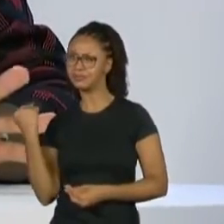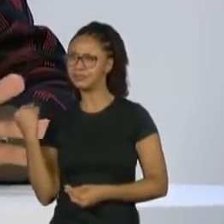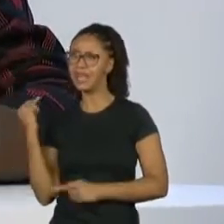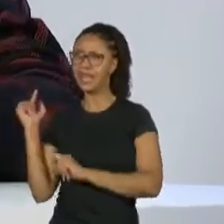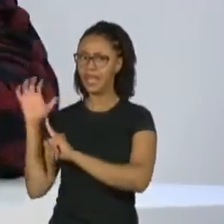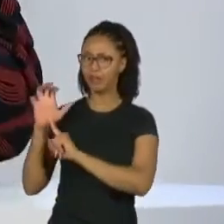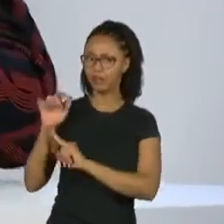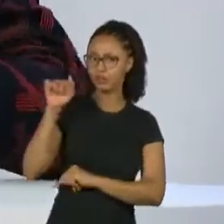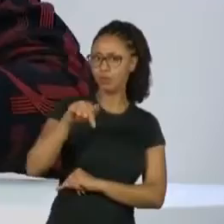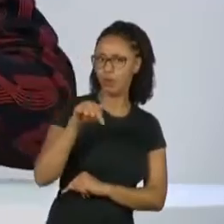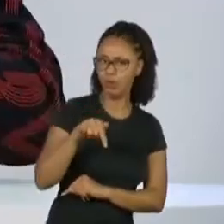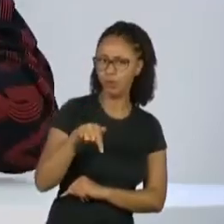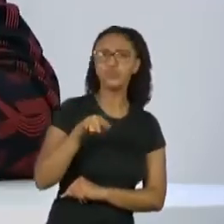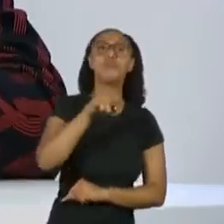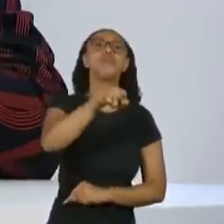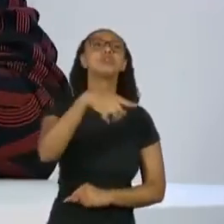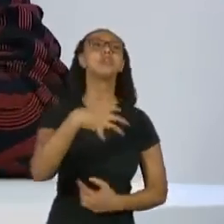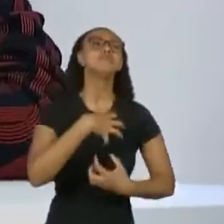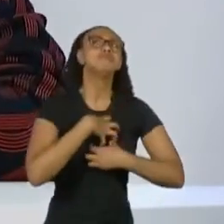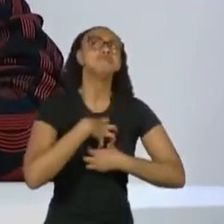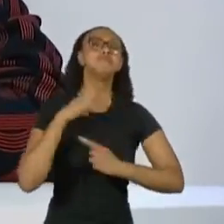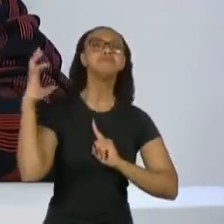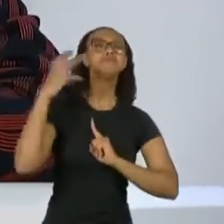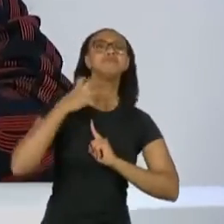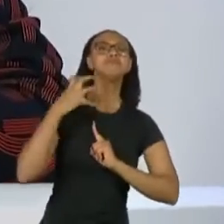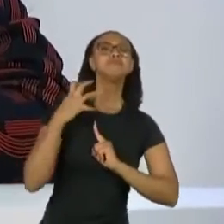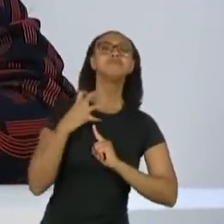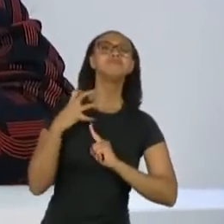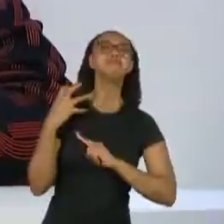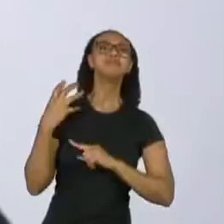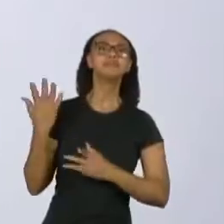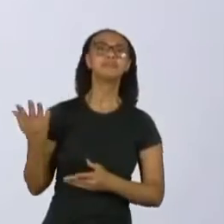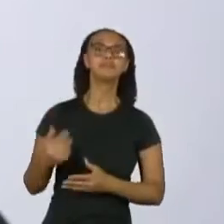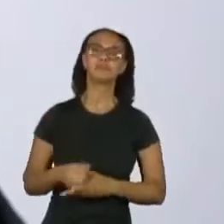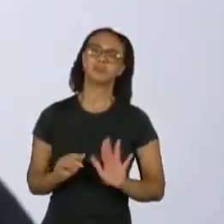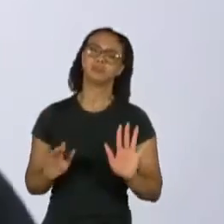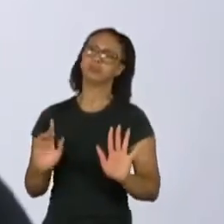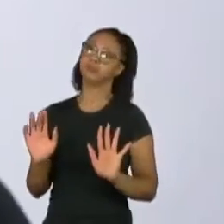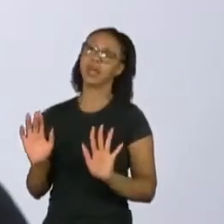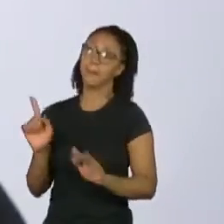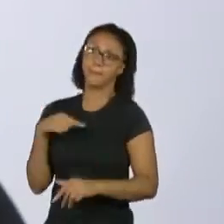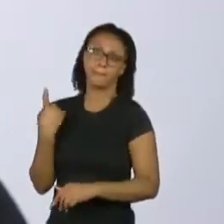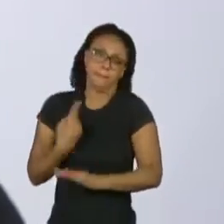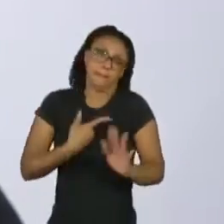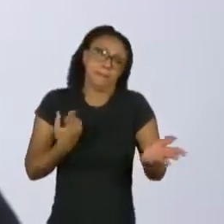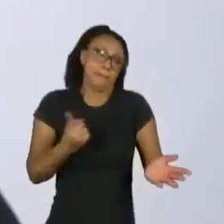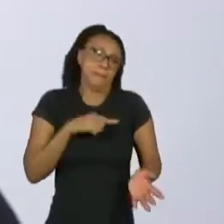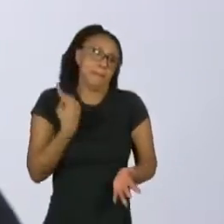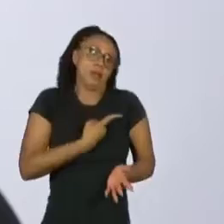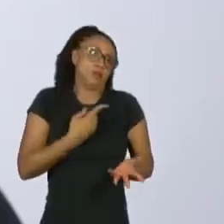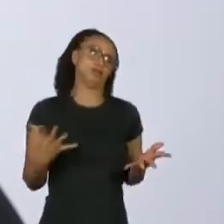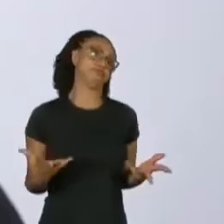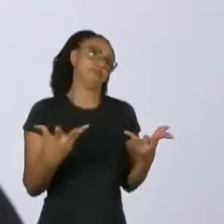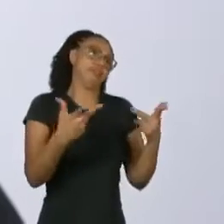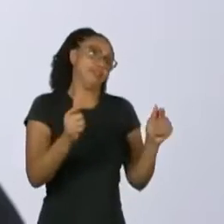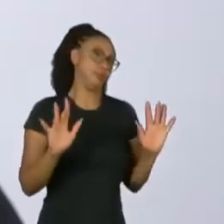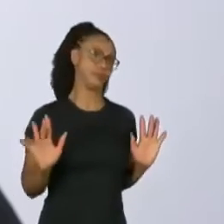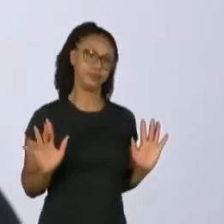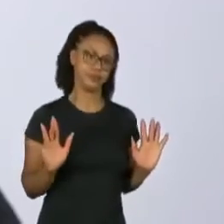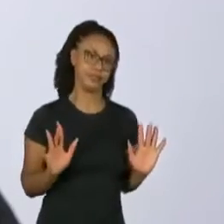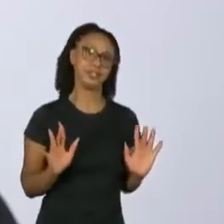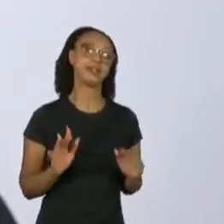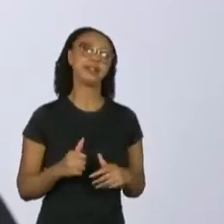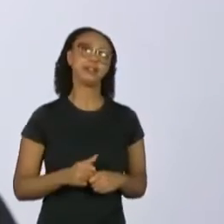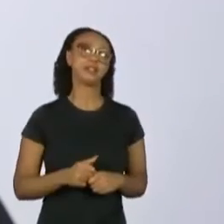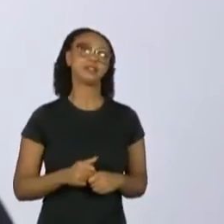daquela família na TV? Qual foi o impacto que você recebeu através dessa... Não, pra nós foi maravilhoso, não é? Poder